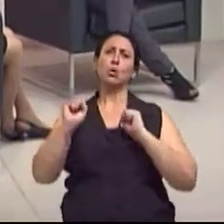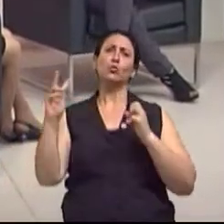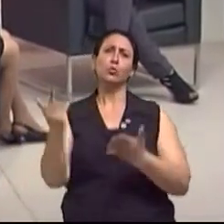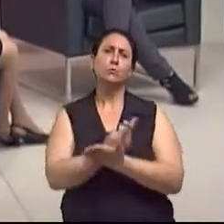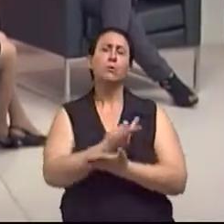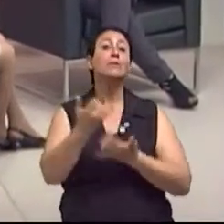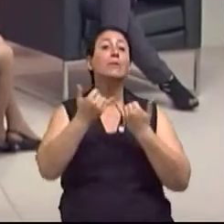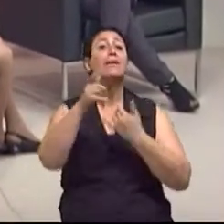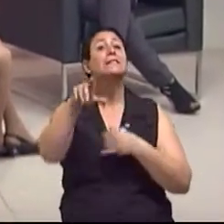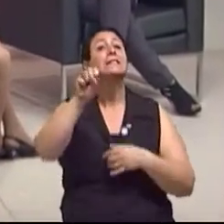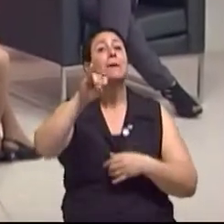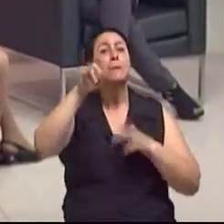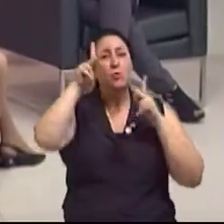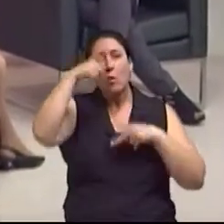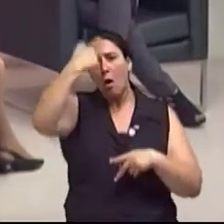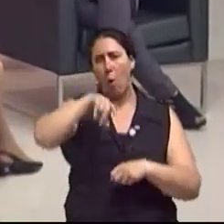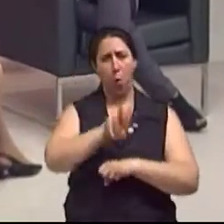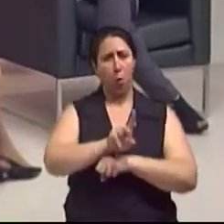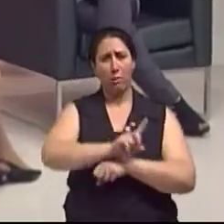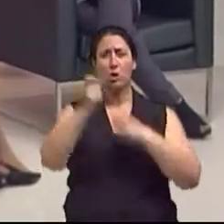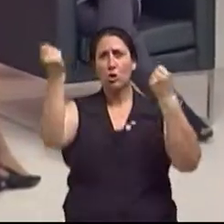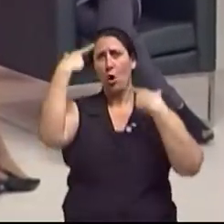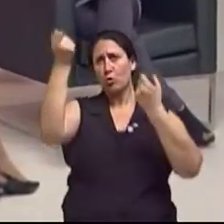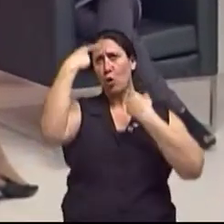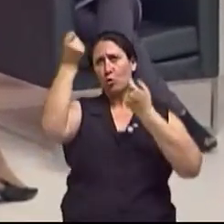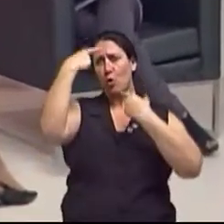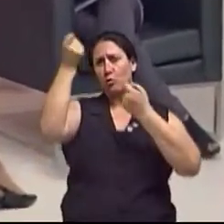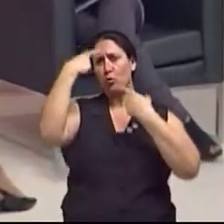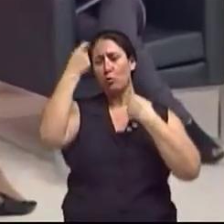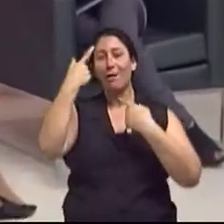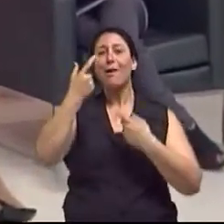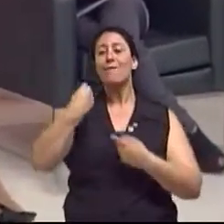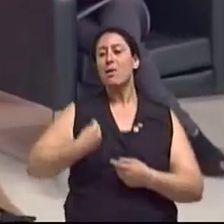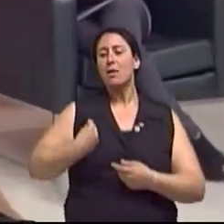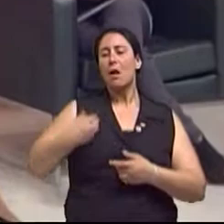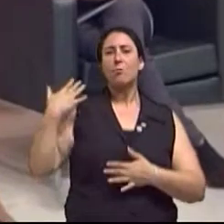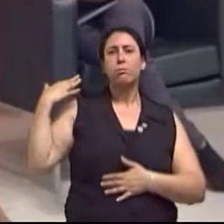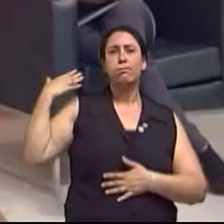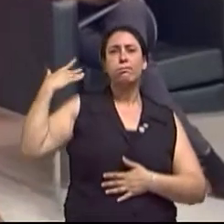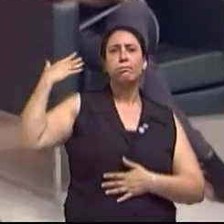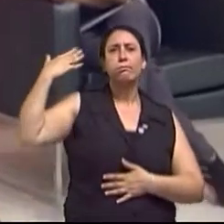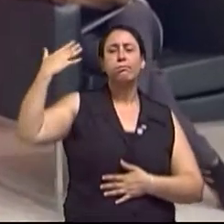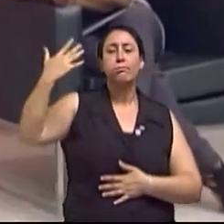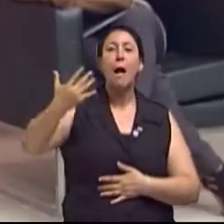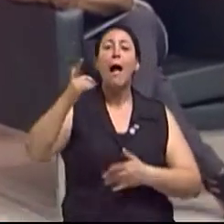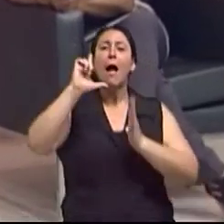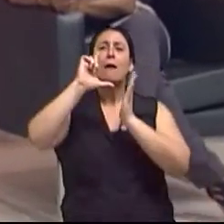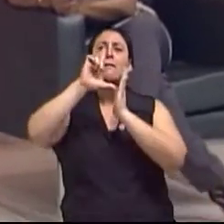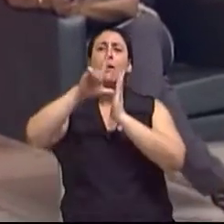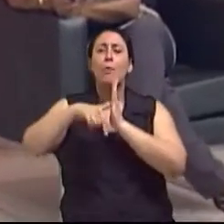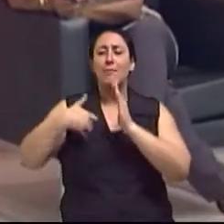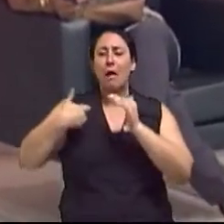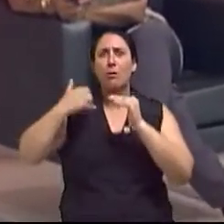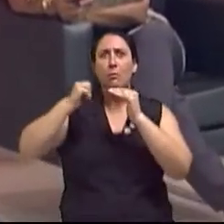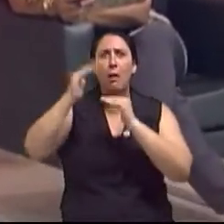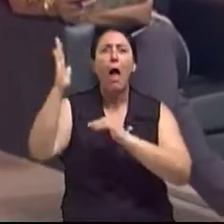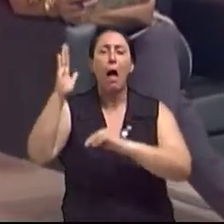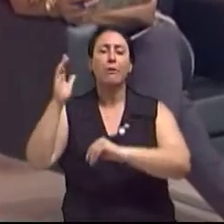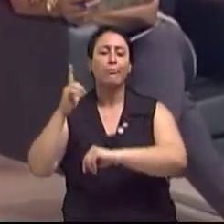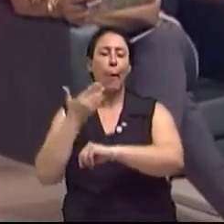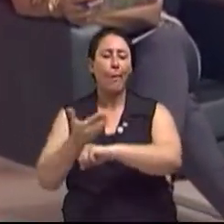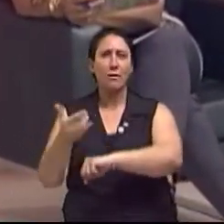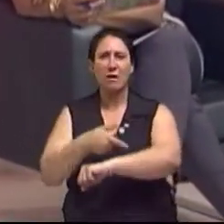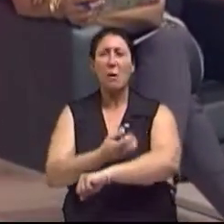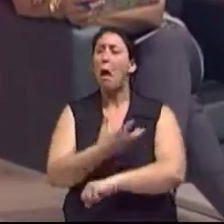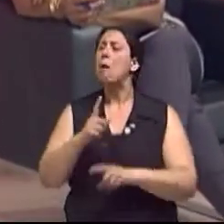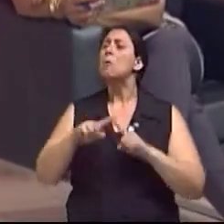que essa pessoa foi exposta durante a vida. Às vezes a gente vê, mas a minha mãe não tem, a minha